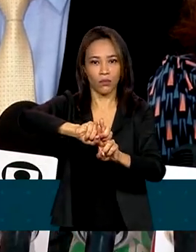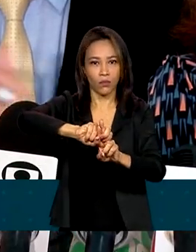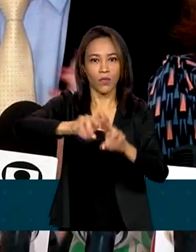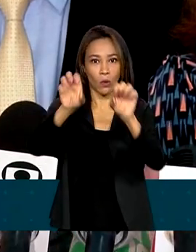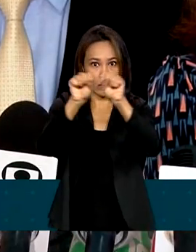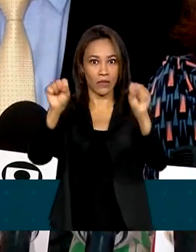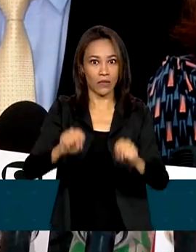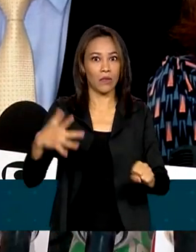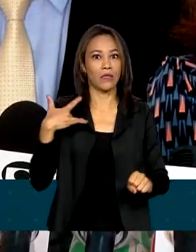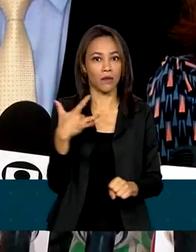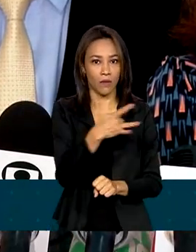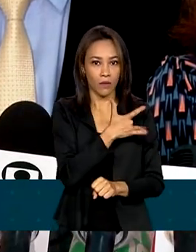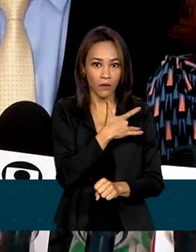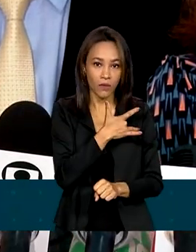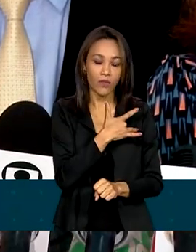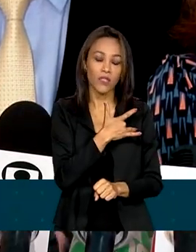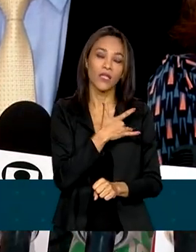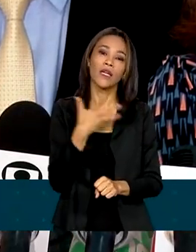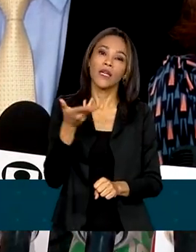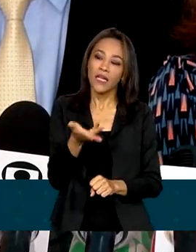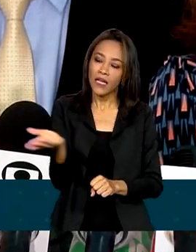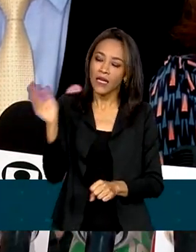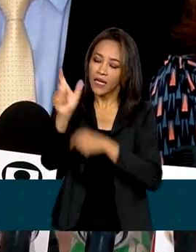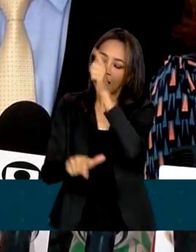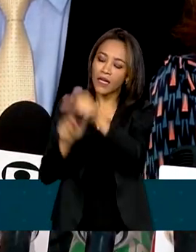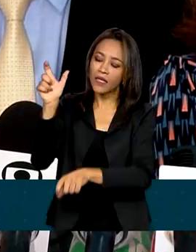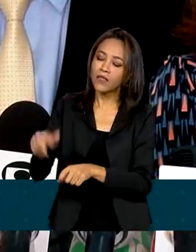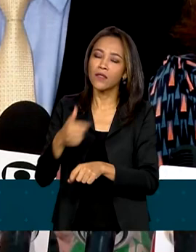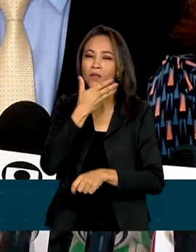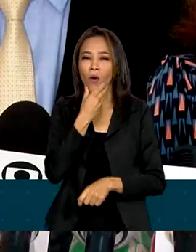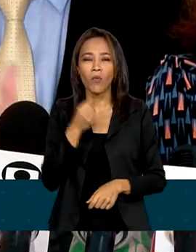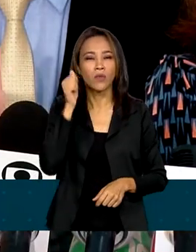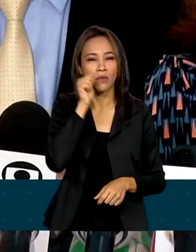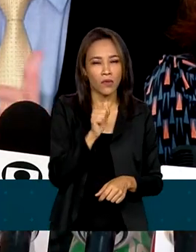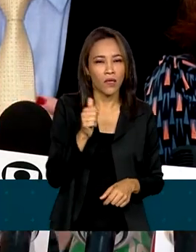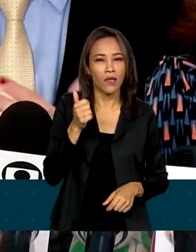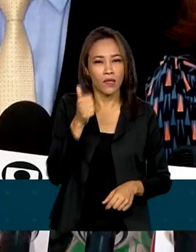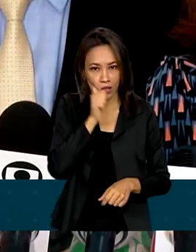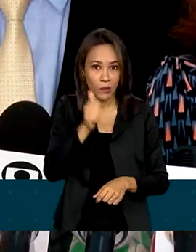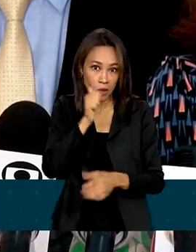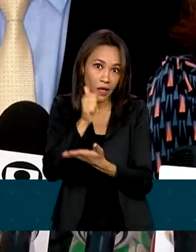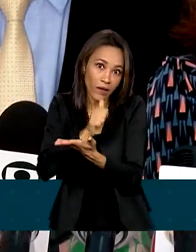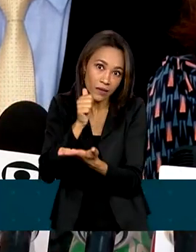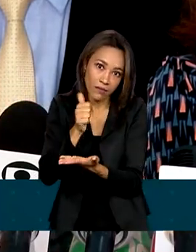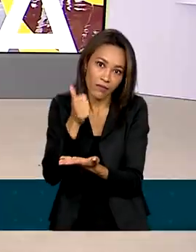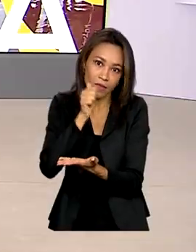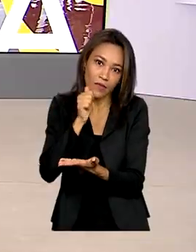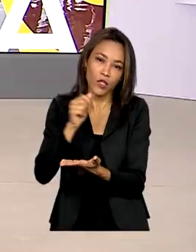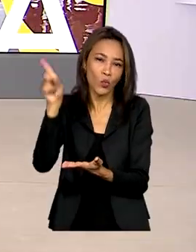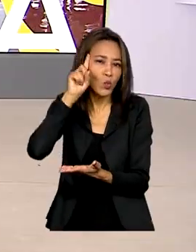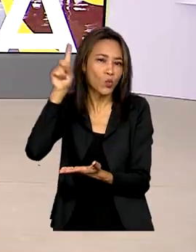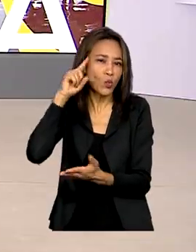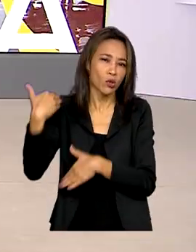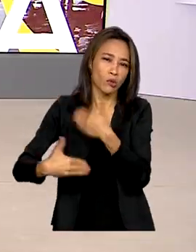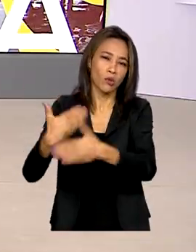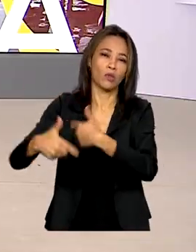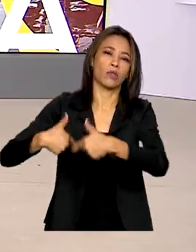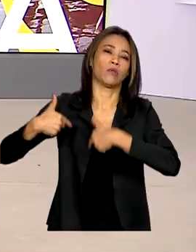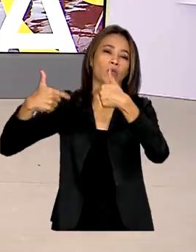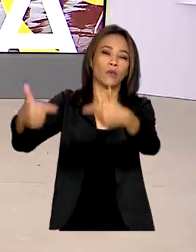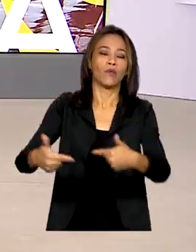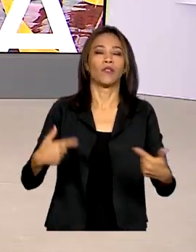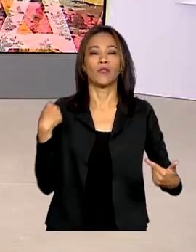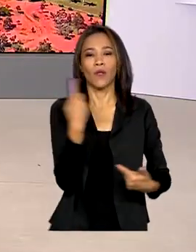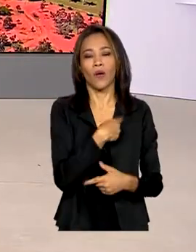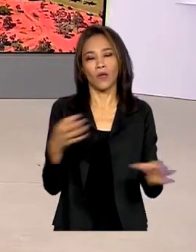E o trabalho dessas trabalhadoras, o trabalho dessas mulheres que estão no dia a dia do SUS. E a gente fica por aqui.